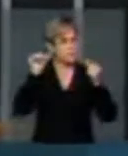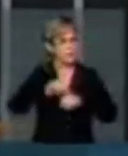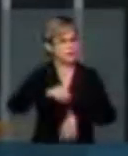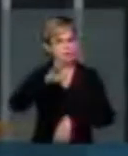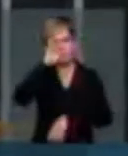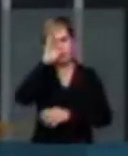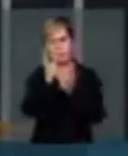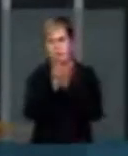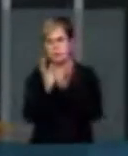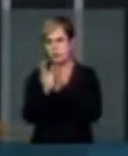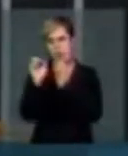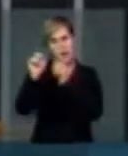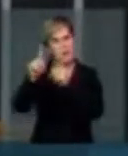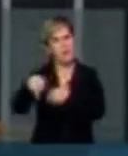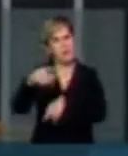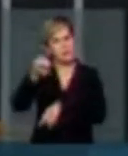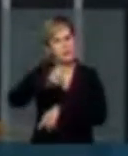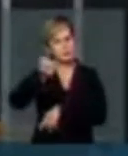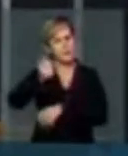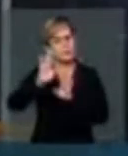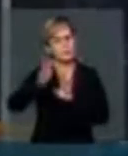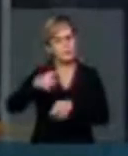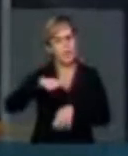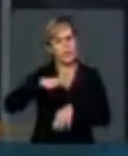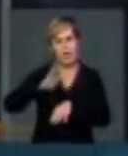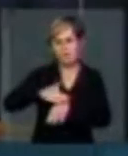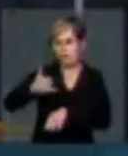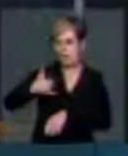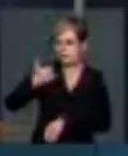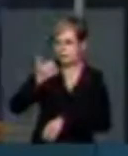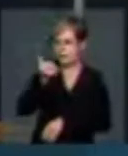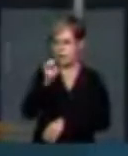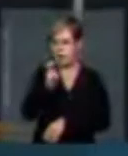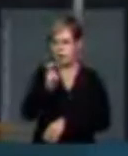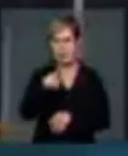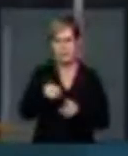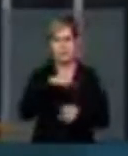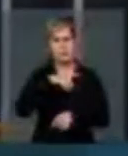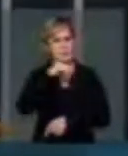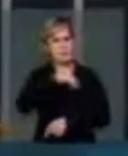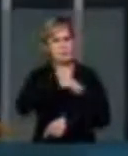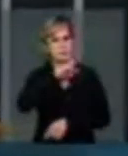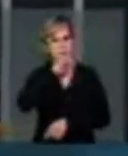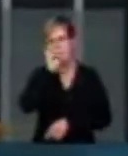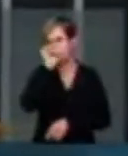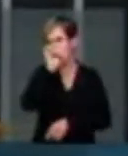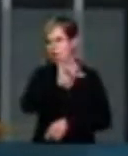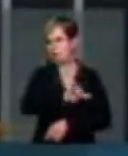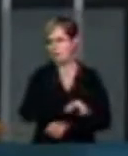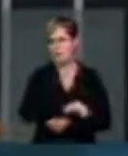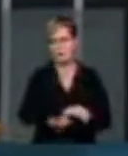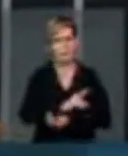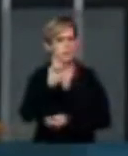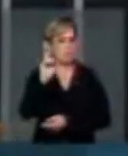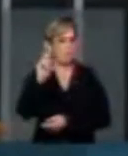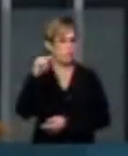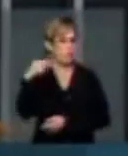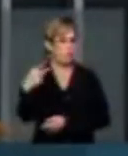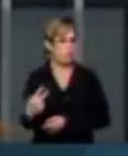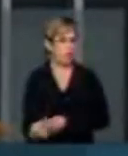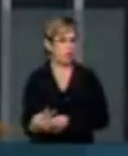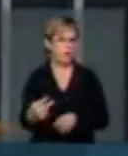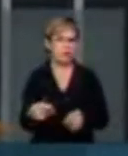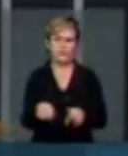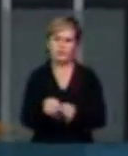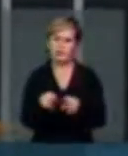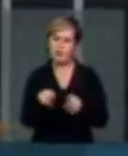aposentados e pensionistas, muitos já com mais de 65 anos, recebendo salários descabidamente desvalorizados e sem as